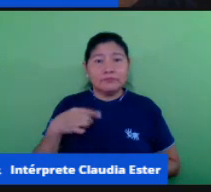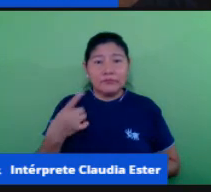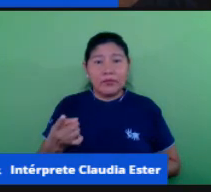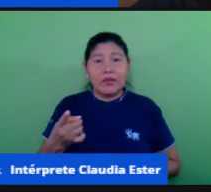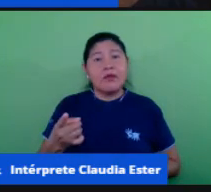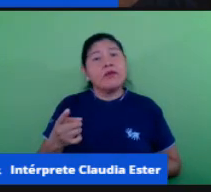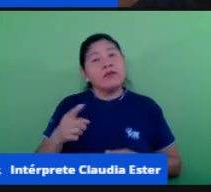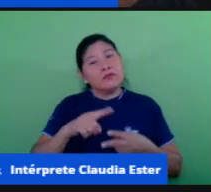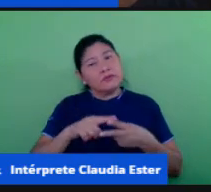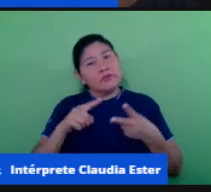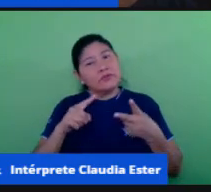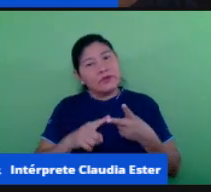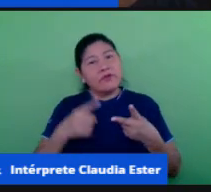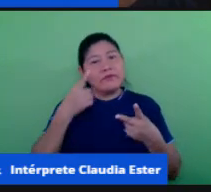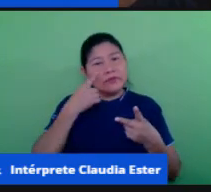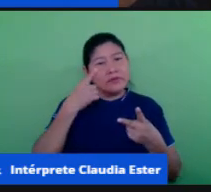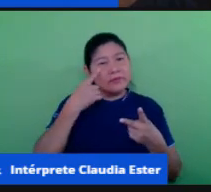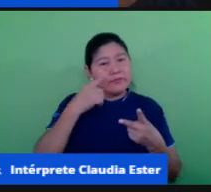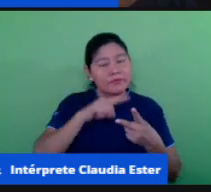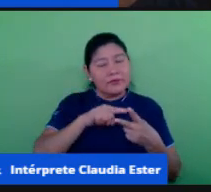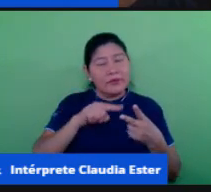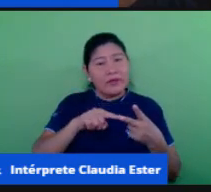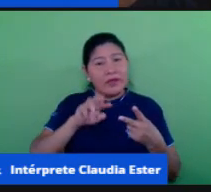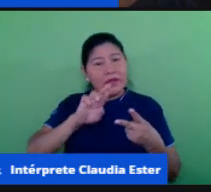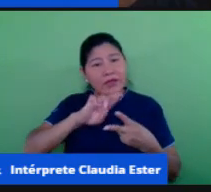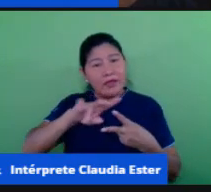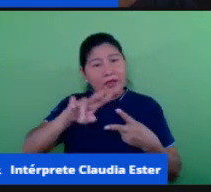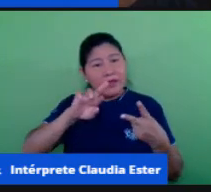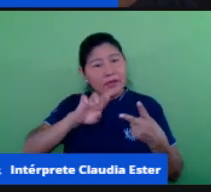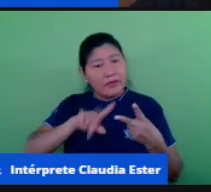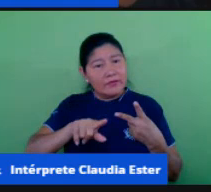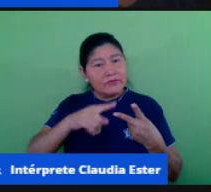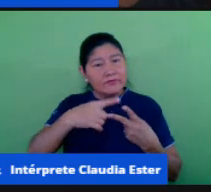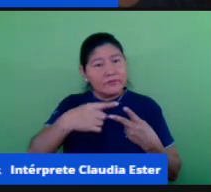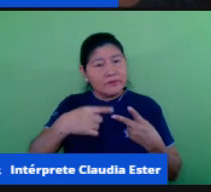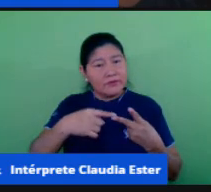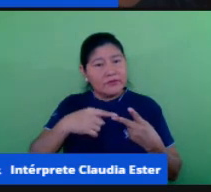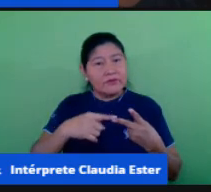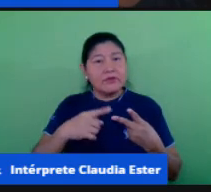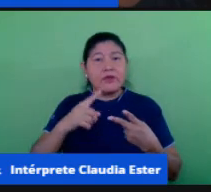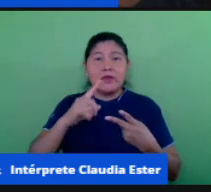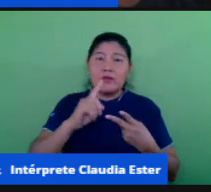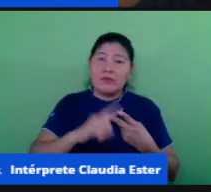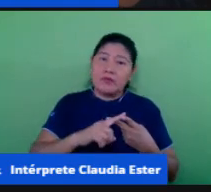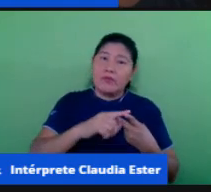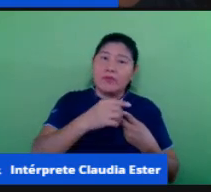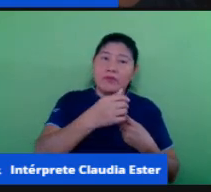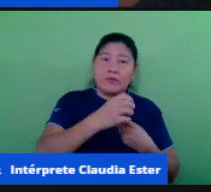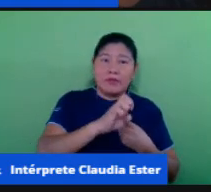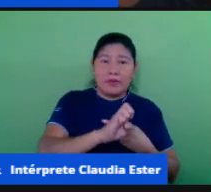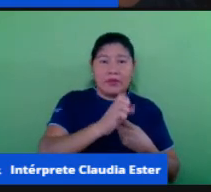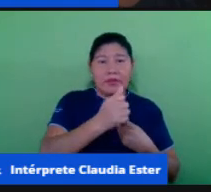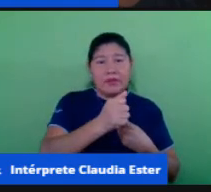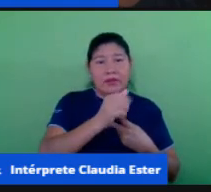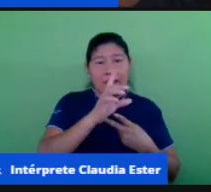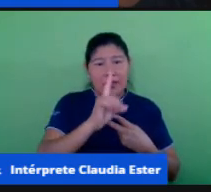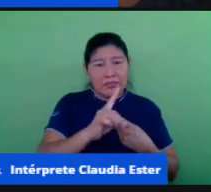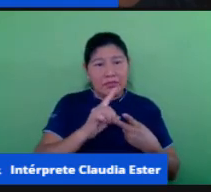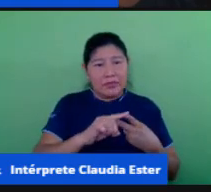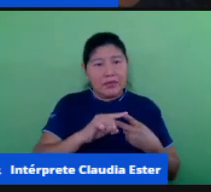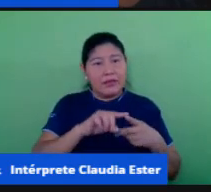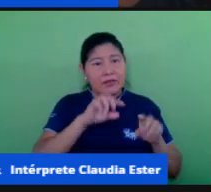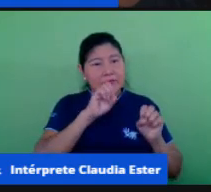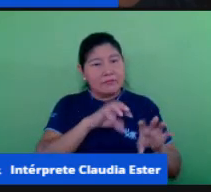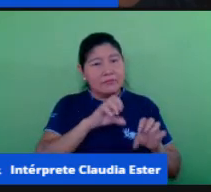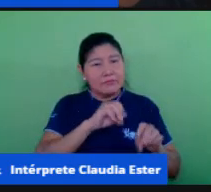remotas né então as principais características sintetizando a aula é AD vídeo aulas gravadas para todas as